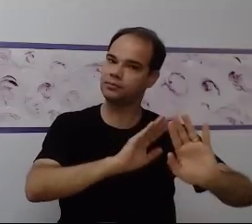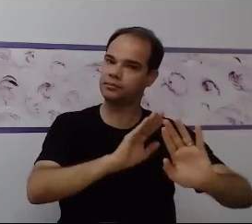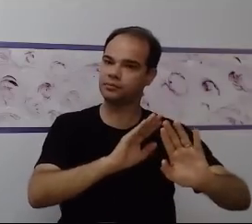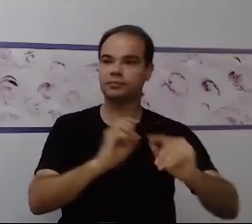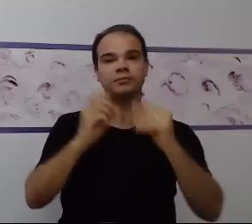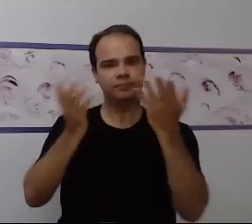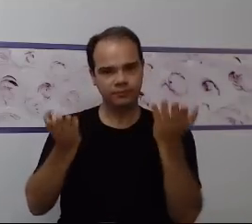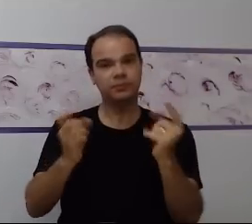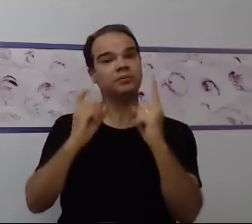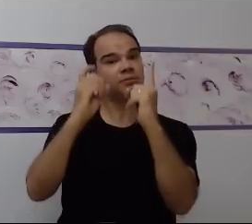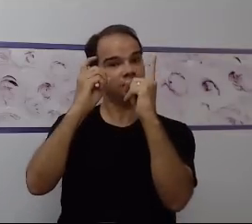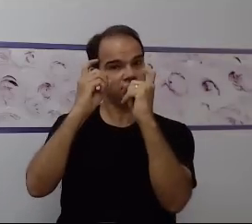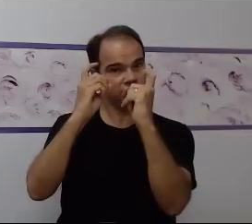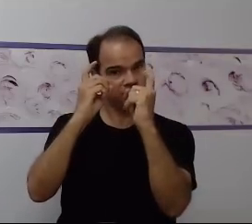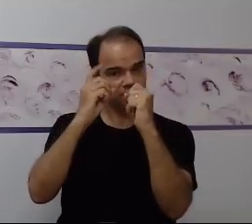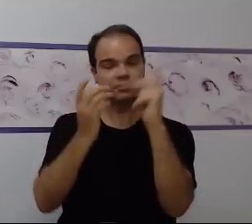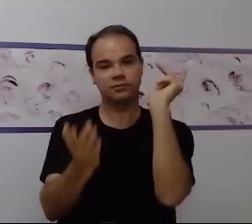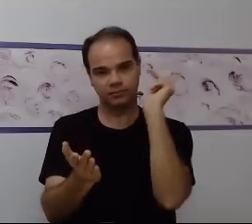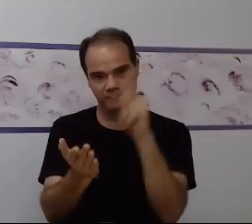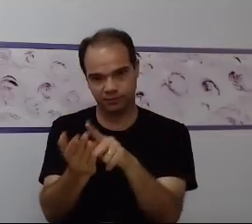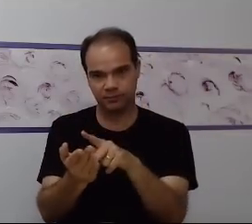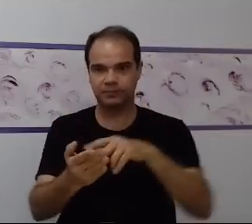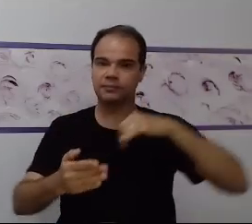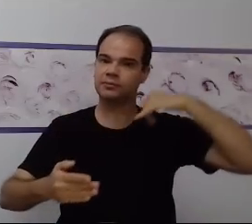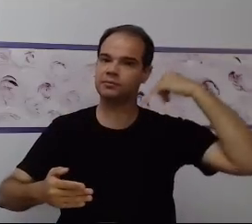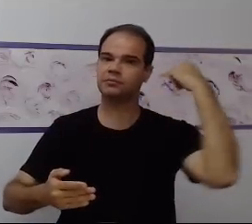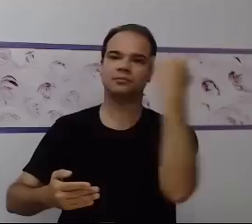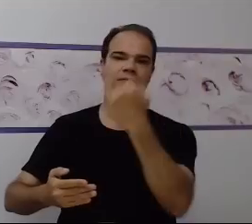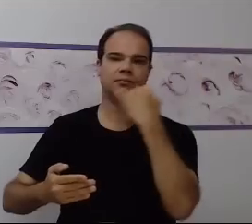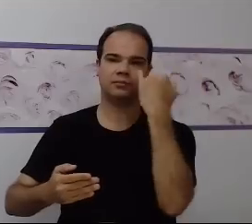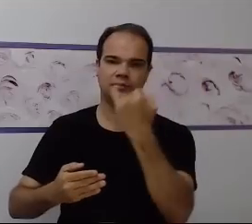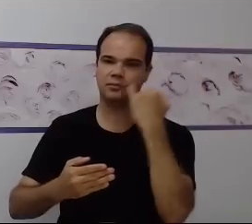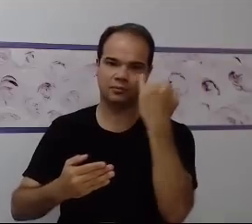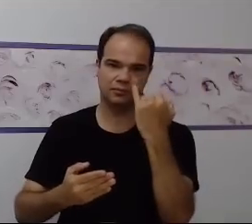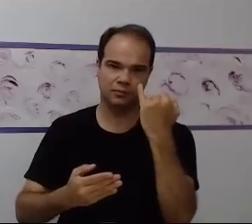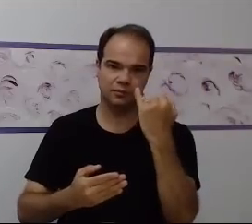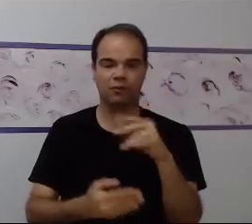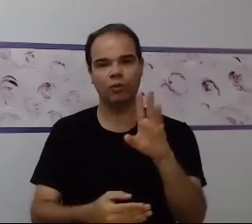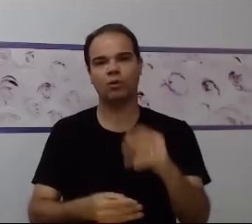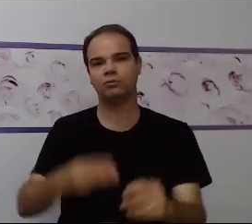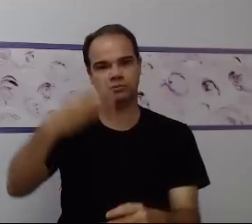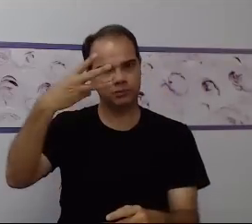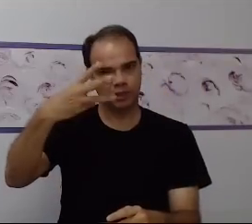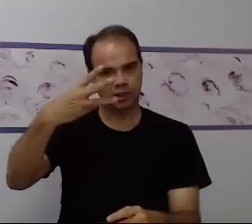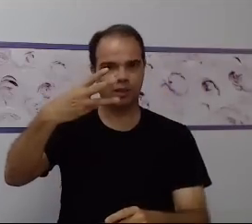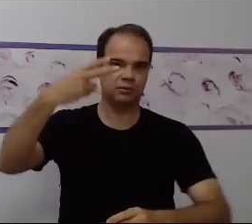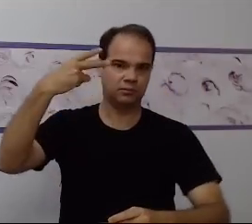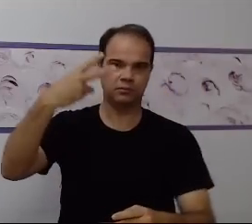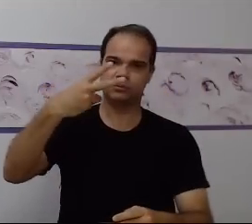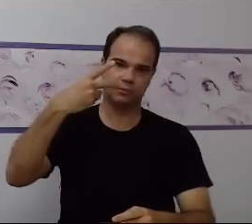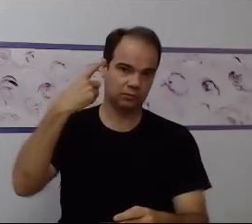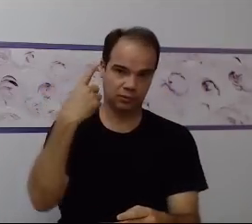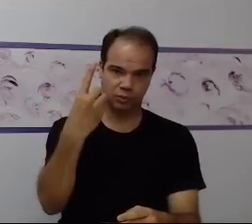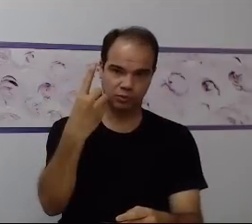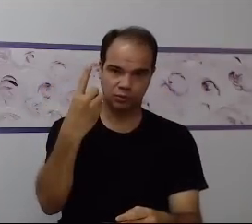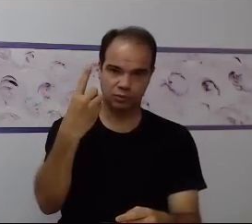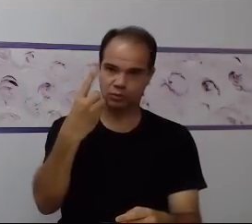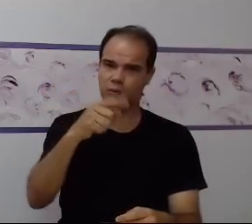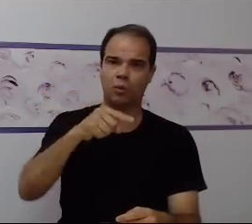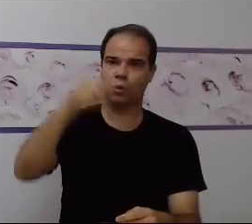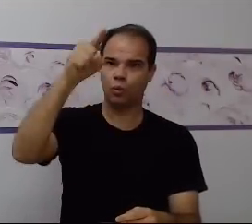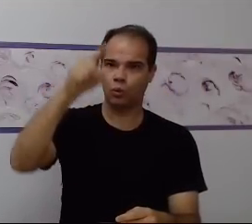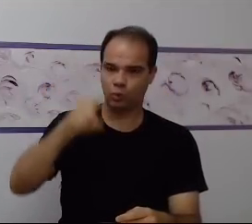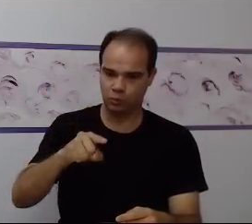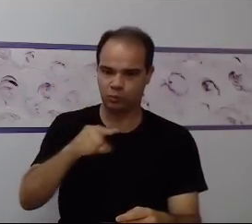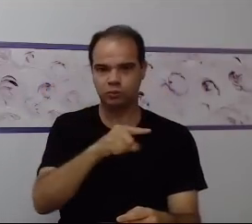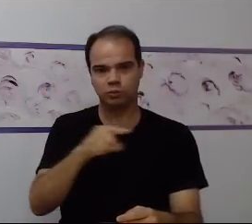cognitiva, a abstração que a gente já disse que quando se trata de uma criança, de um indivíduo dentro do transtorno do espectro autista,